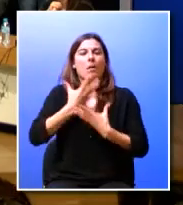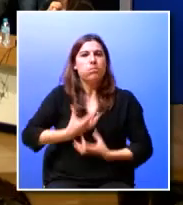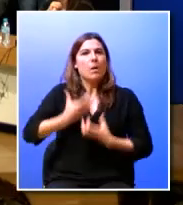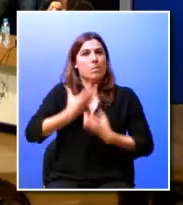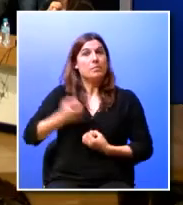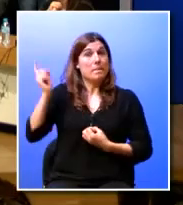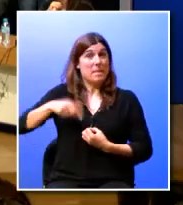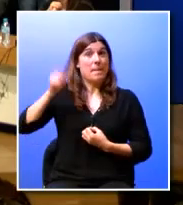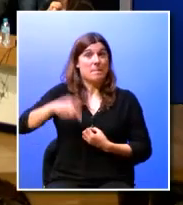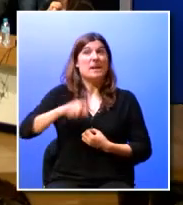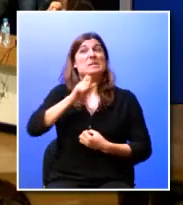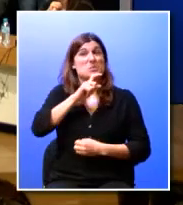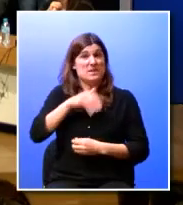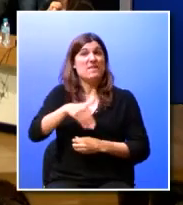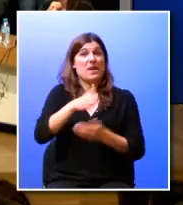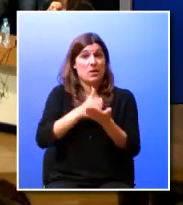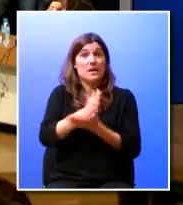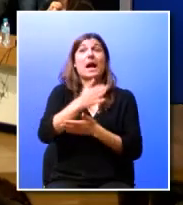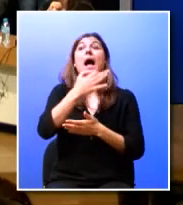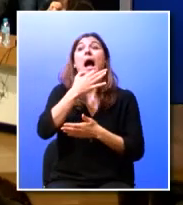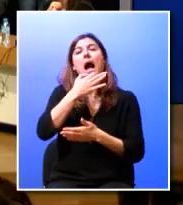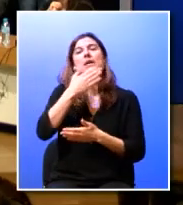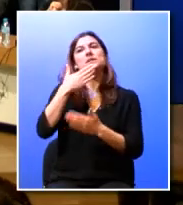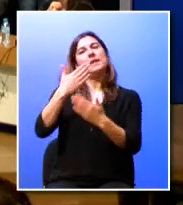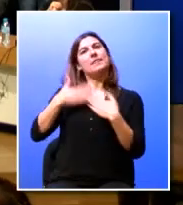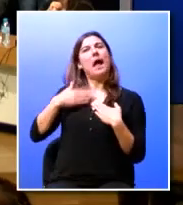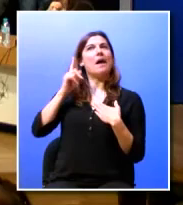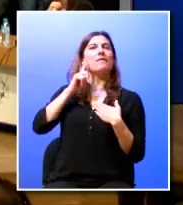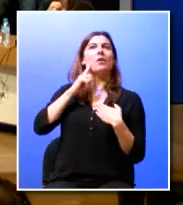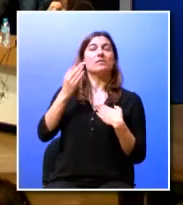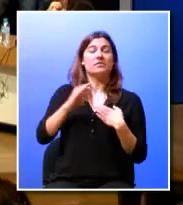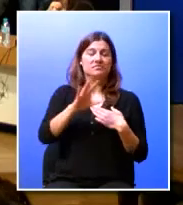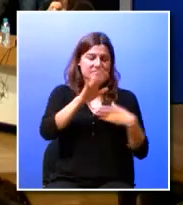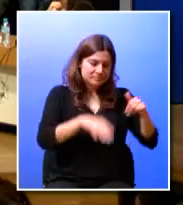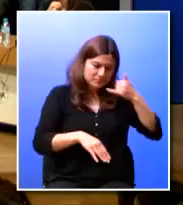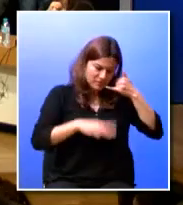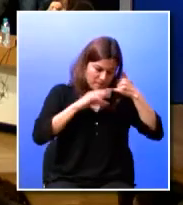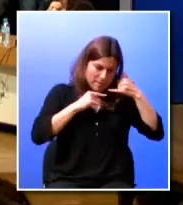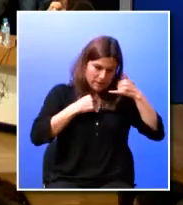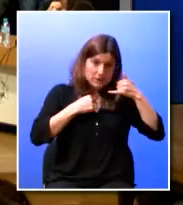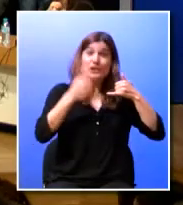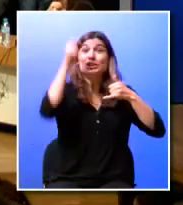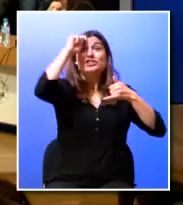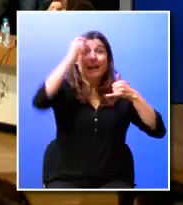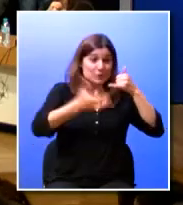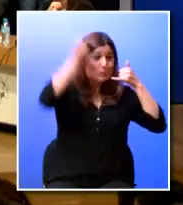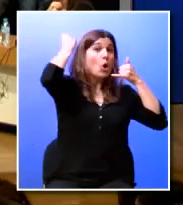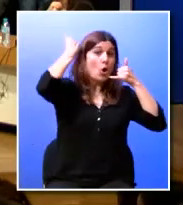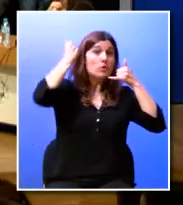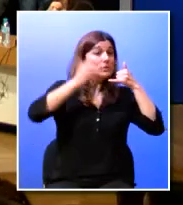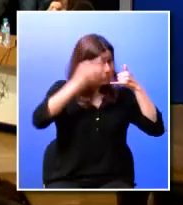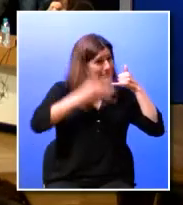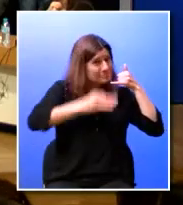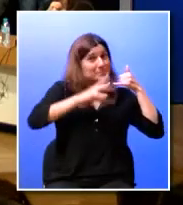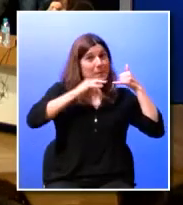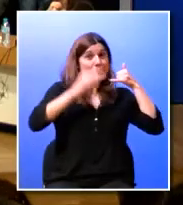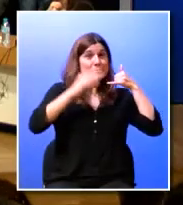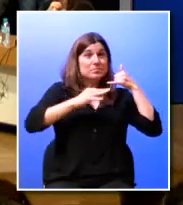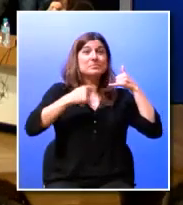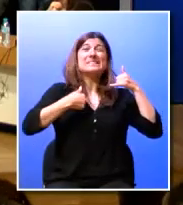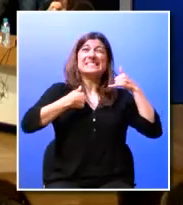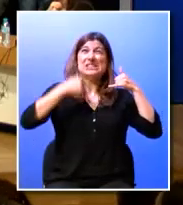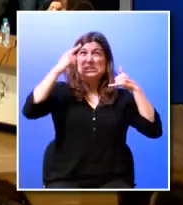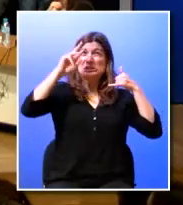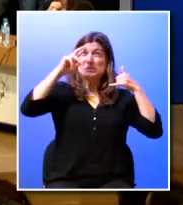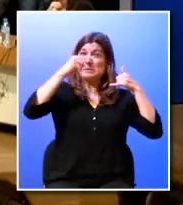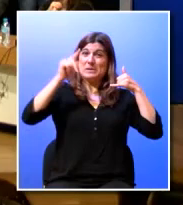vai continuar até que consiga valorizar-se também também eu consegui o estágio a sério mãe eu não quero agorar mas eu